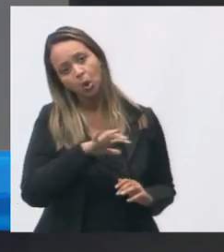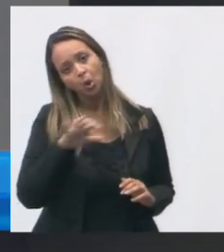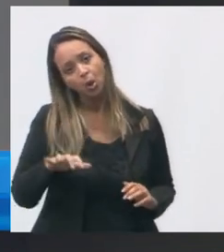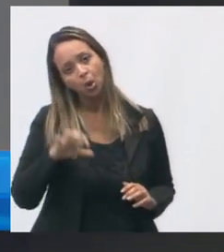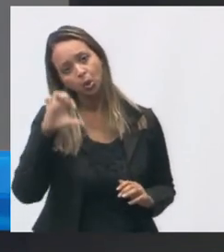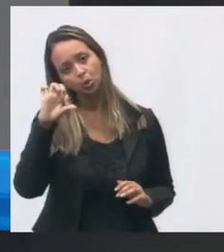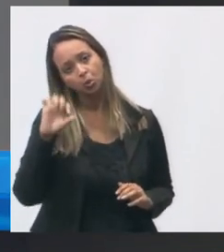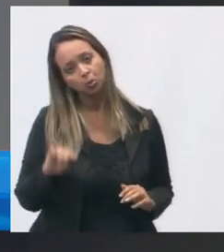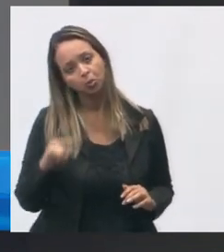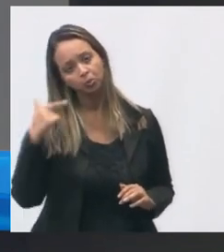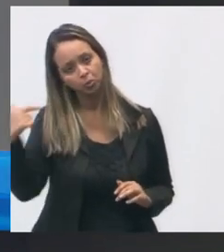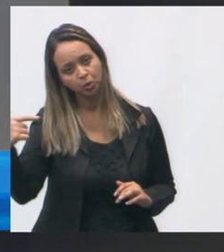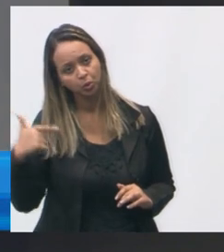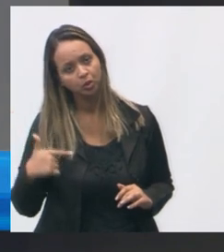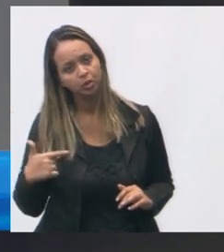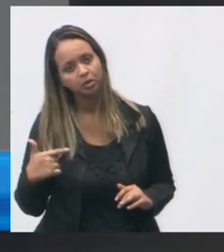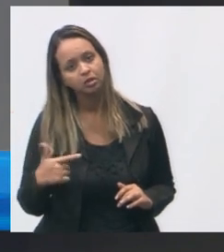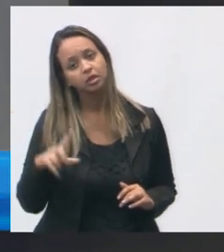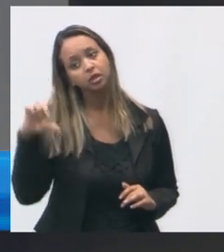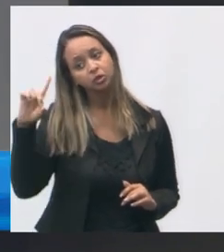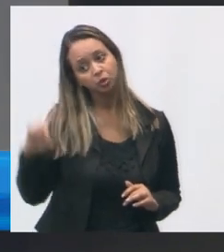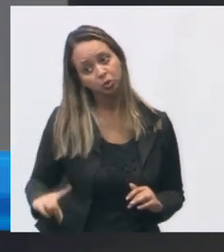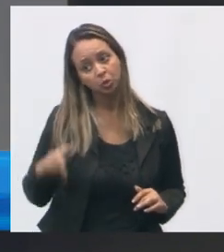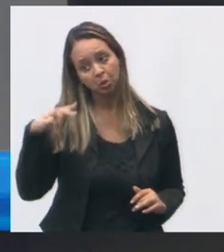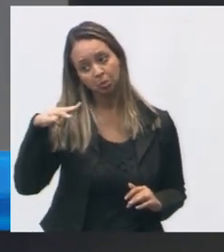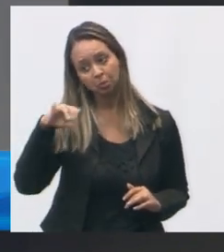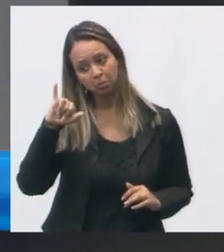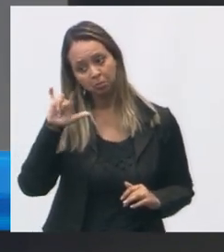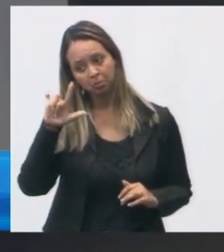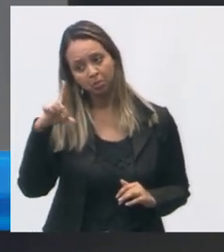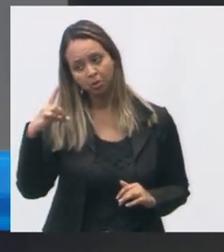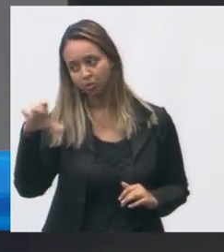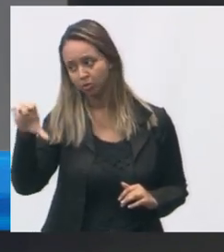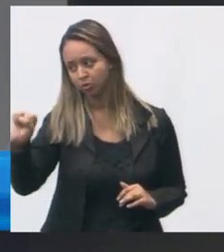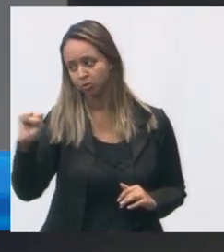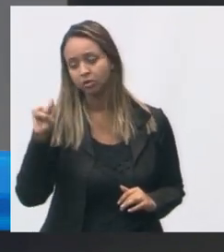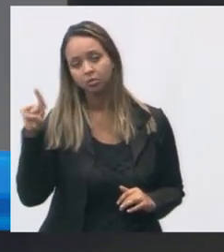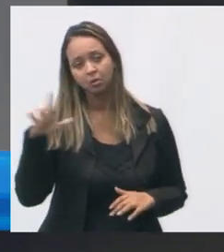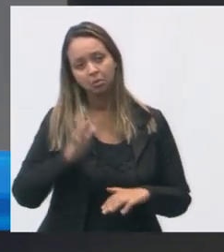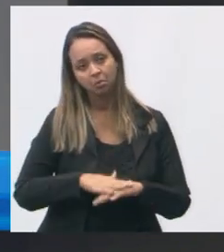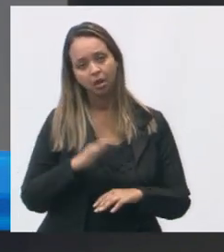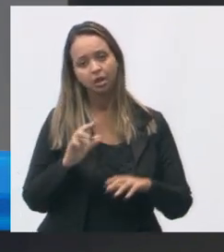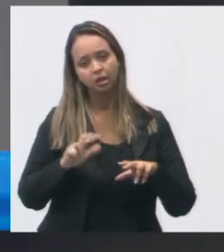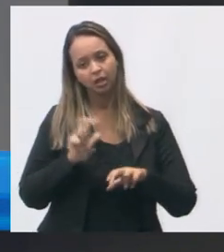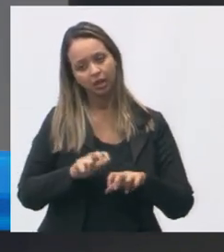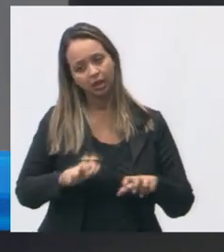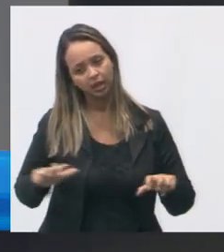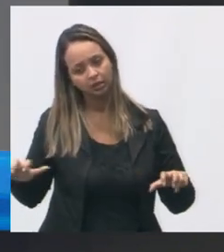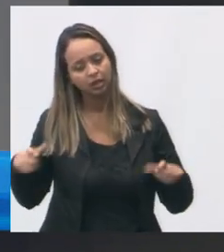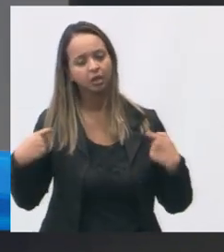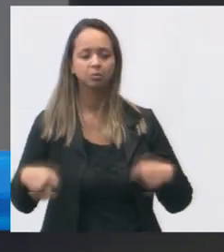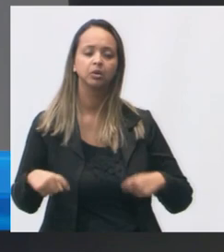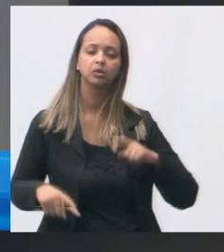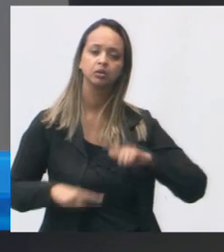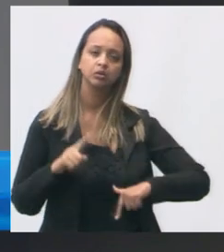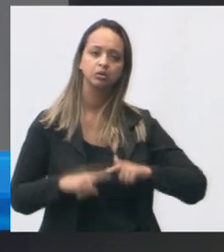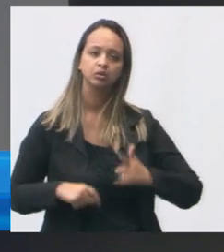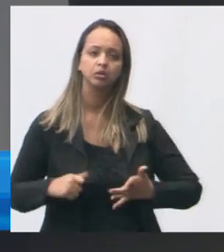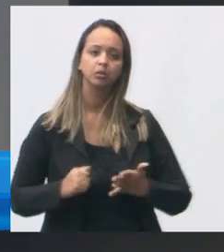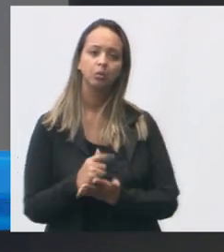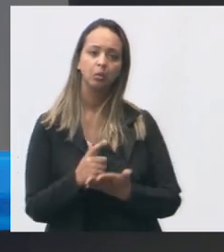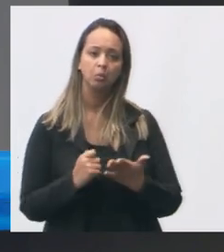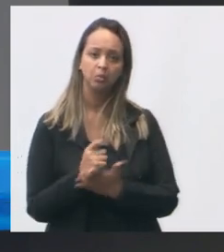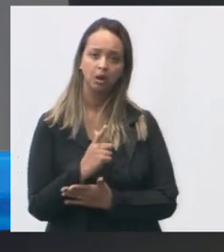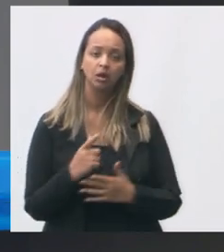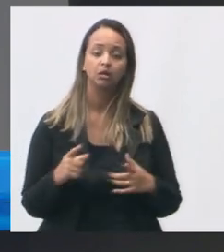.2 Nildes é a diretora necessidade mais urgente também cadeiras uma coisa que a identificou